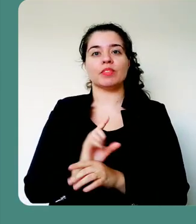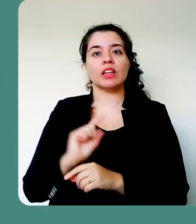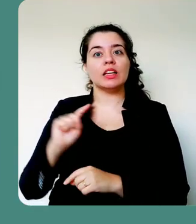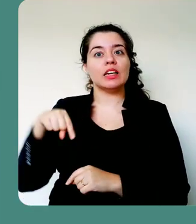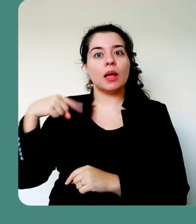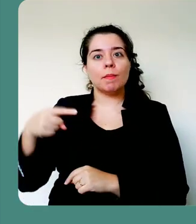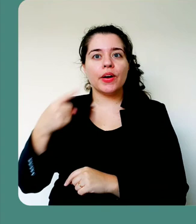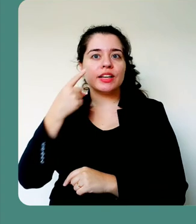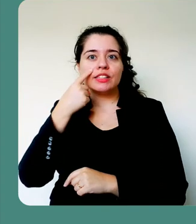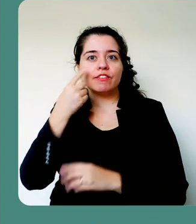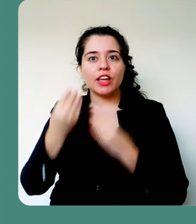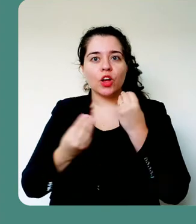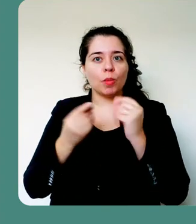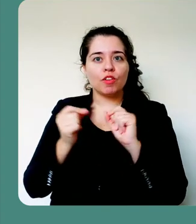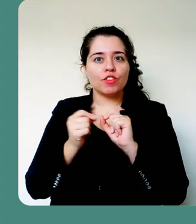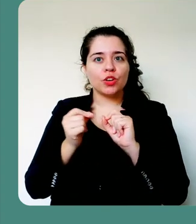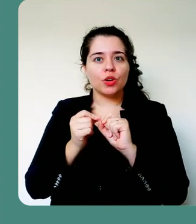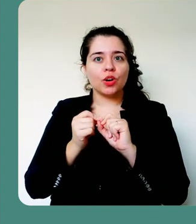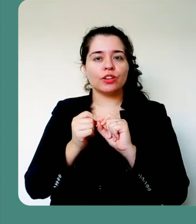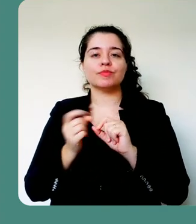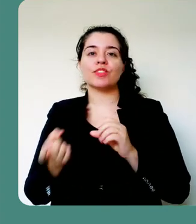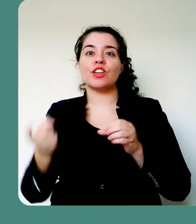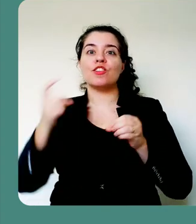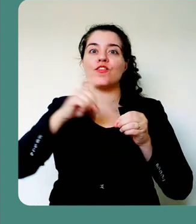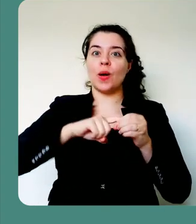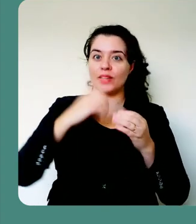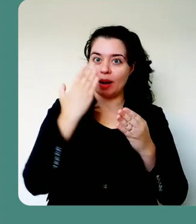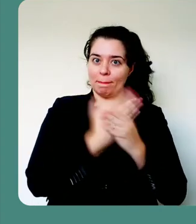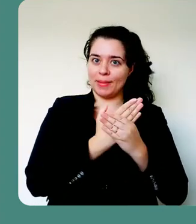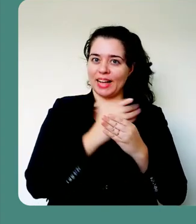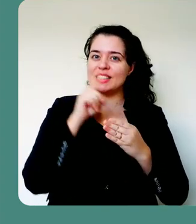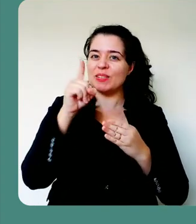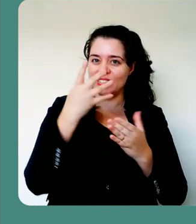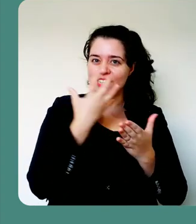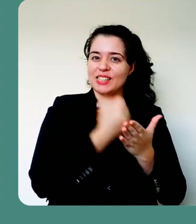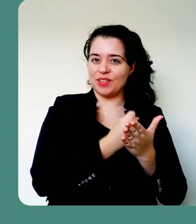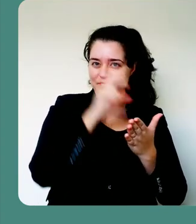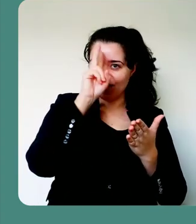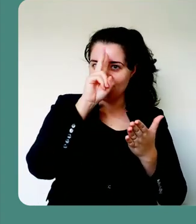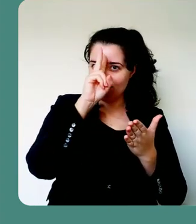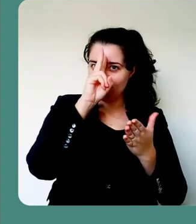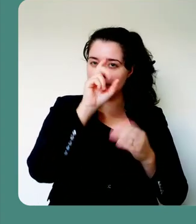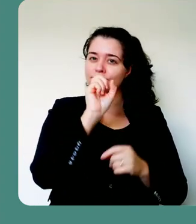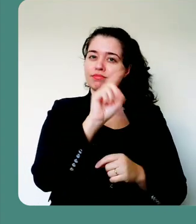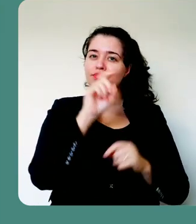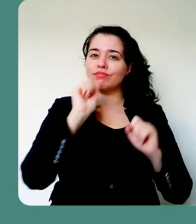basta ir na pasta que você indicou para salvamento e abrir o arquivo do vídeo.